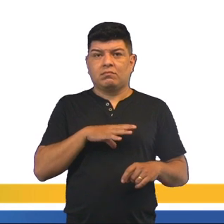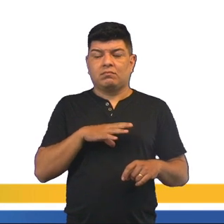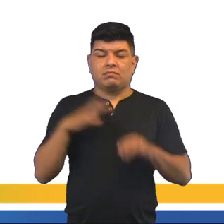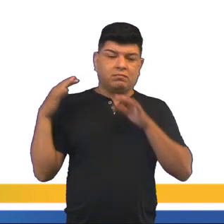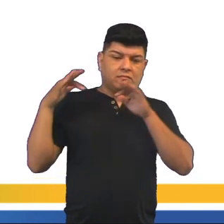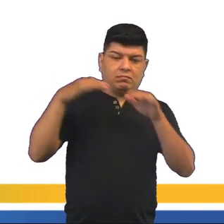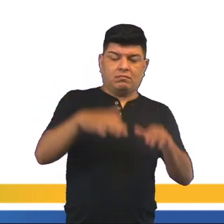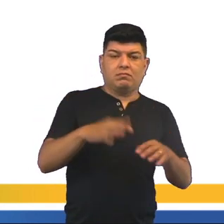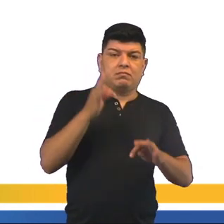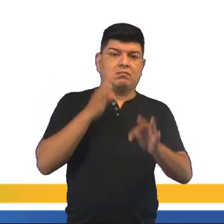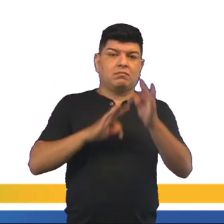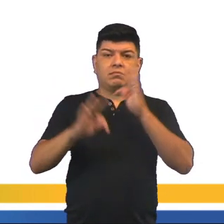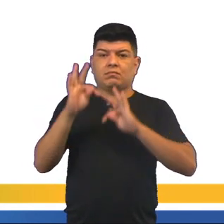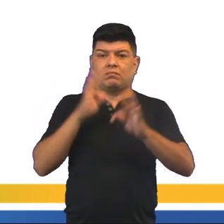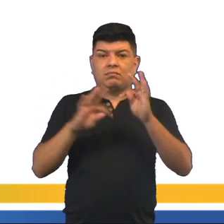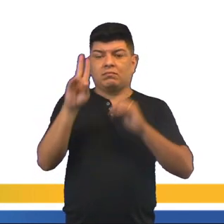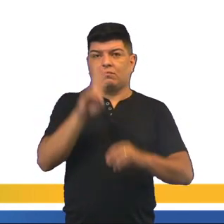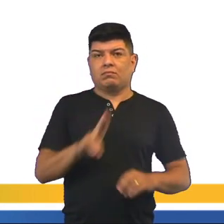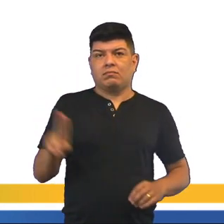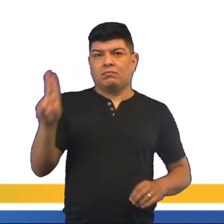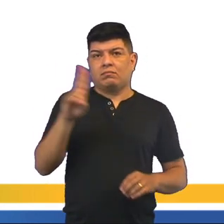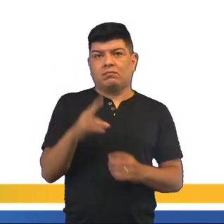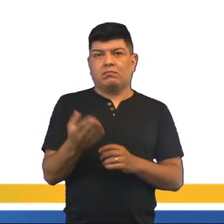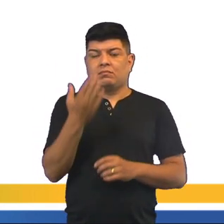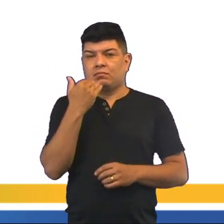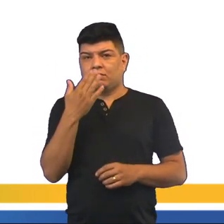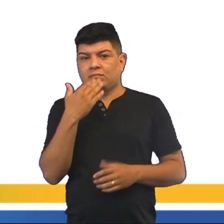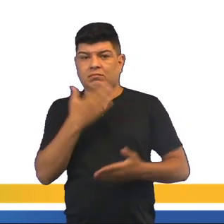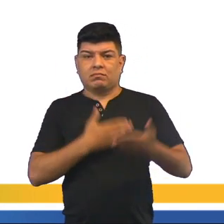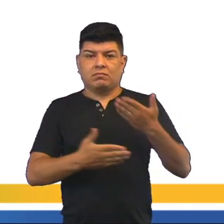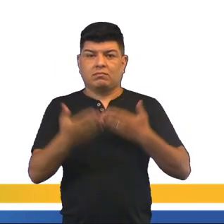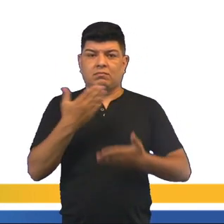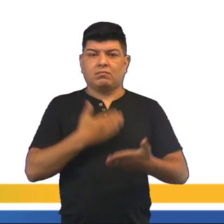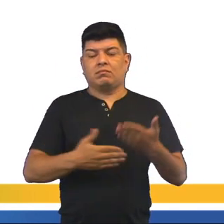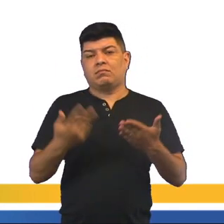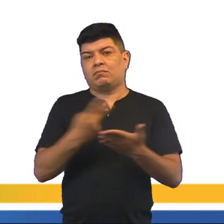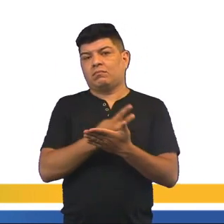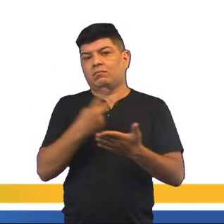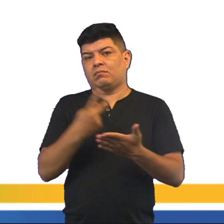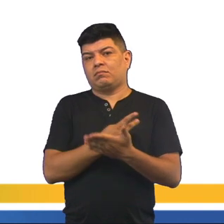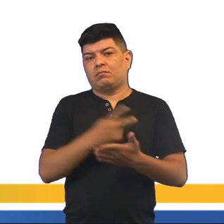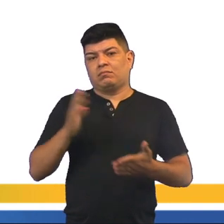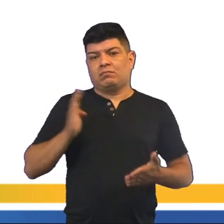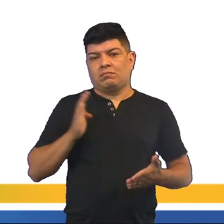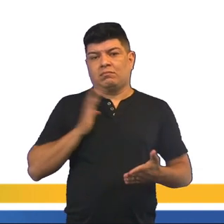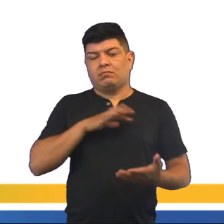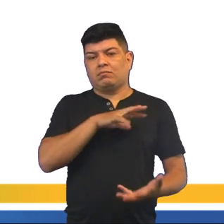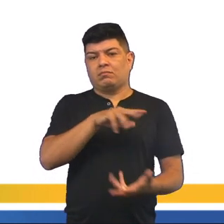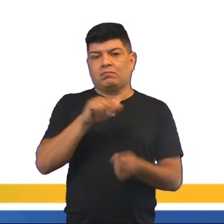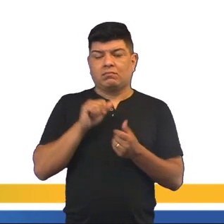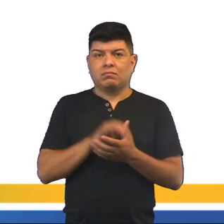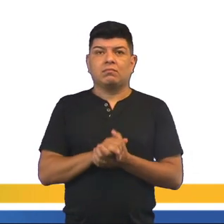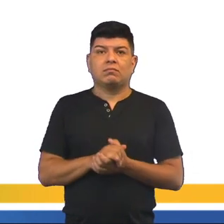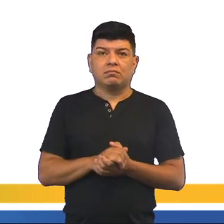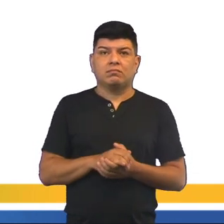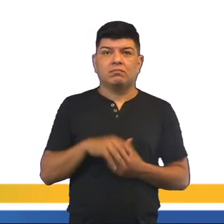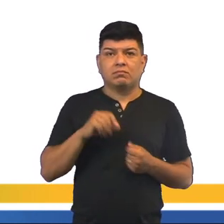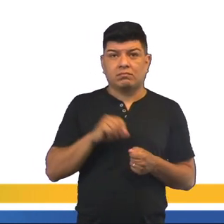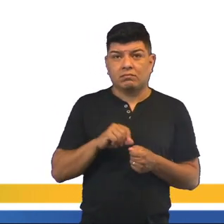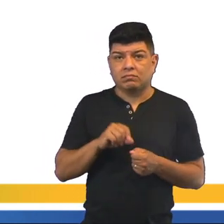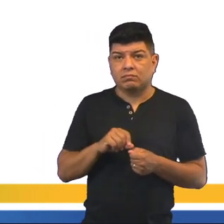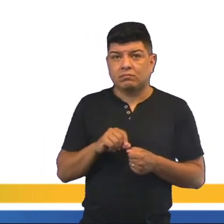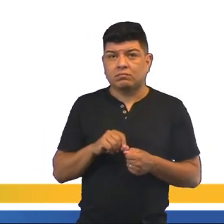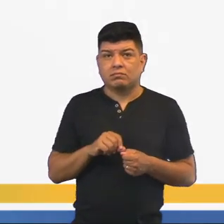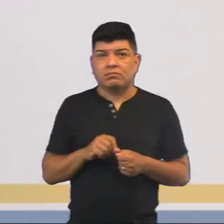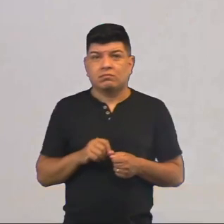vocês, a tecnologia aplicada à produção de alimento e à distribuição irregular das riquezas no planeta. Quando ele fez,